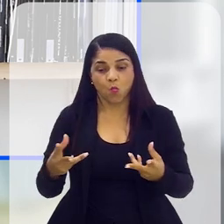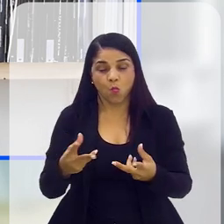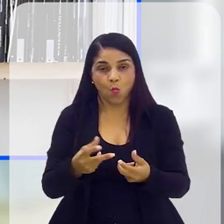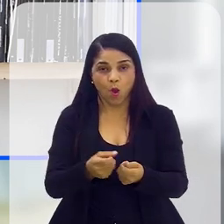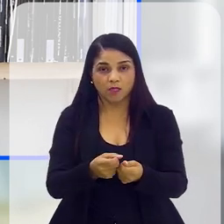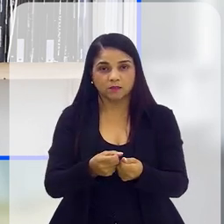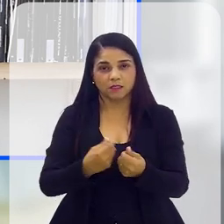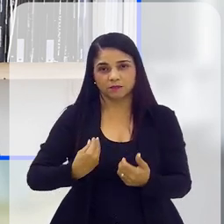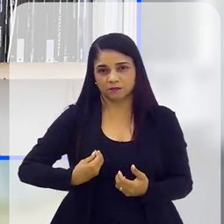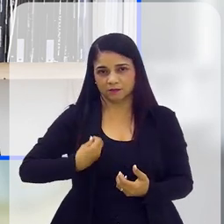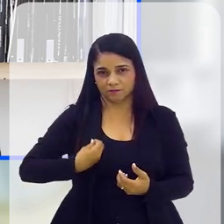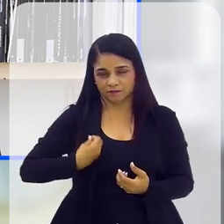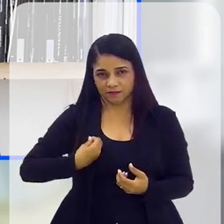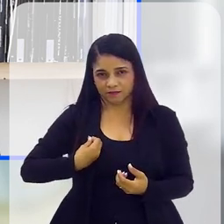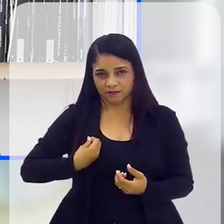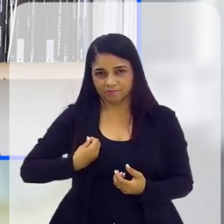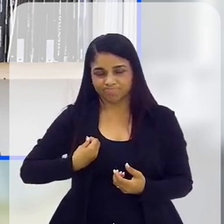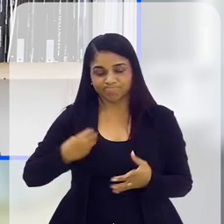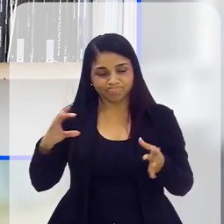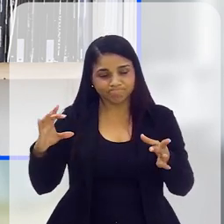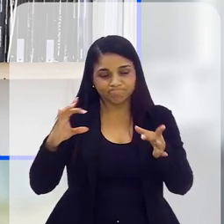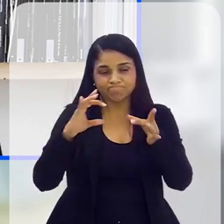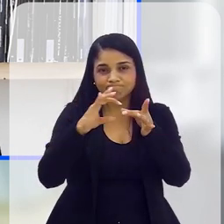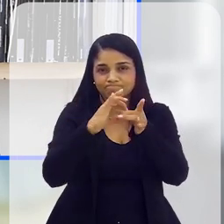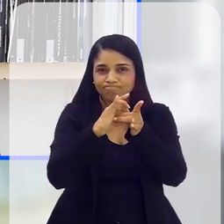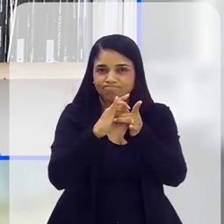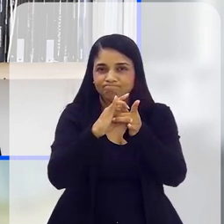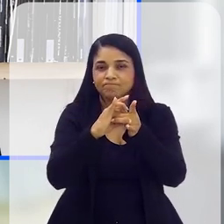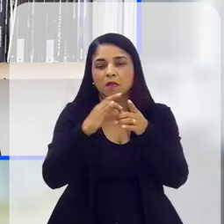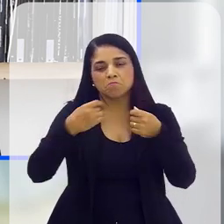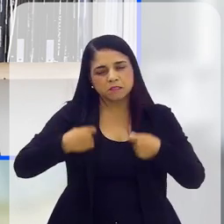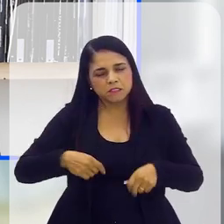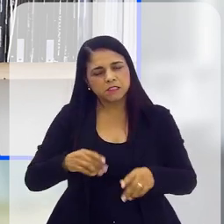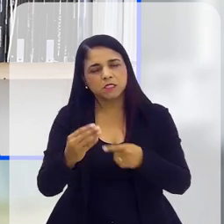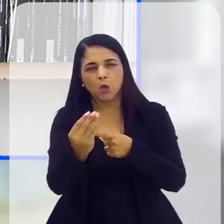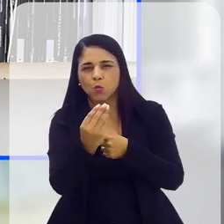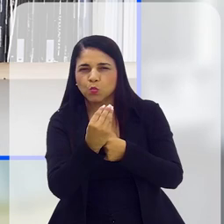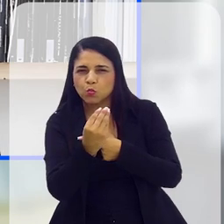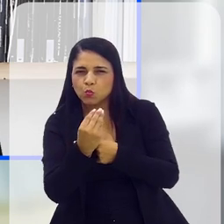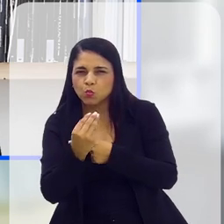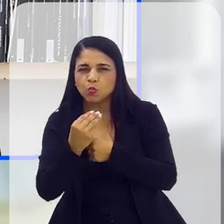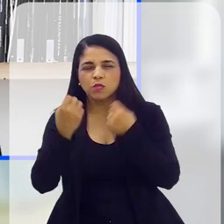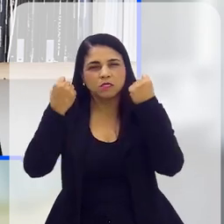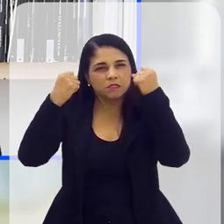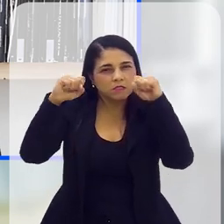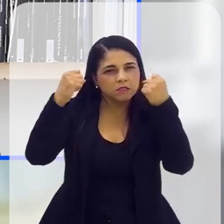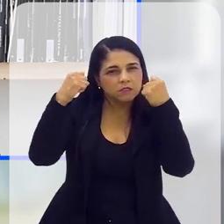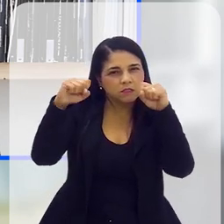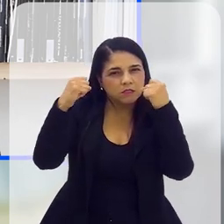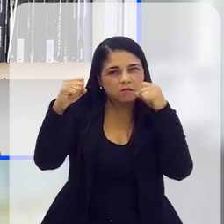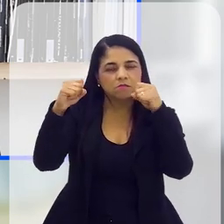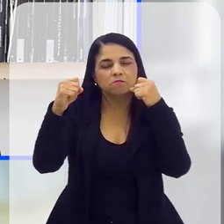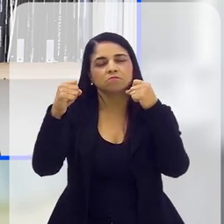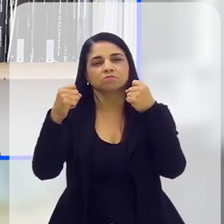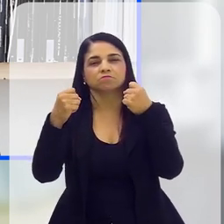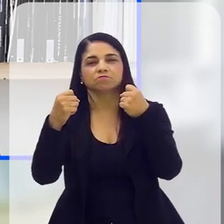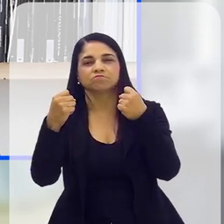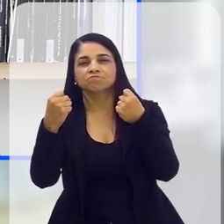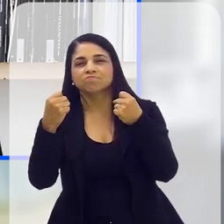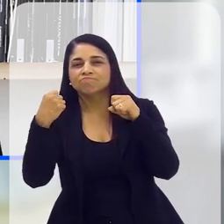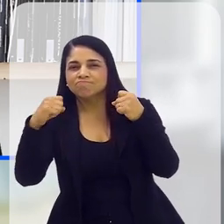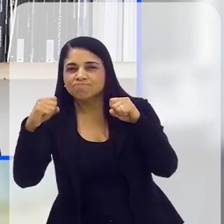a qualidade de vida, ela está diretamente relacionada, a pessoa precisa continuar se cuidando ali, fazendo um exercício, uma atividade